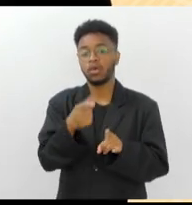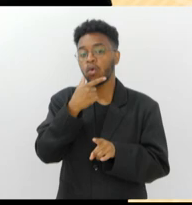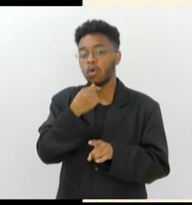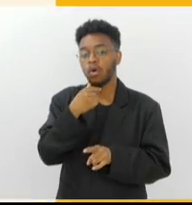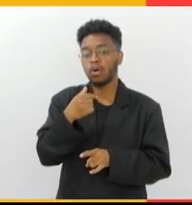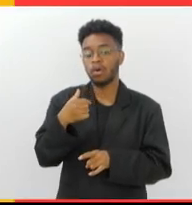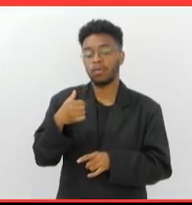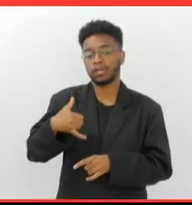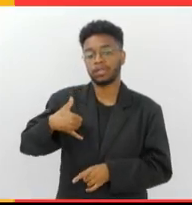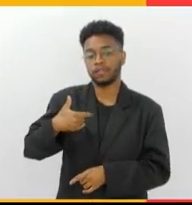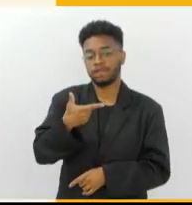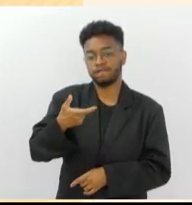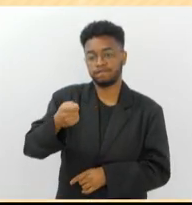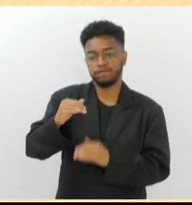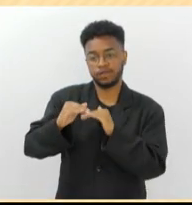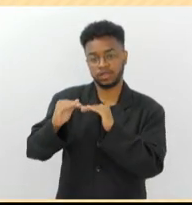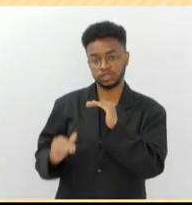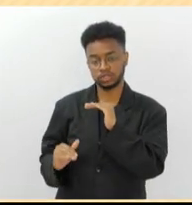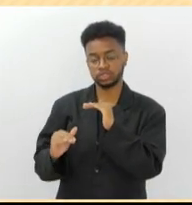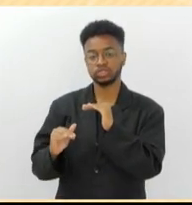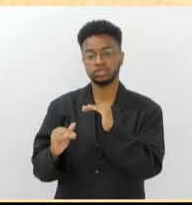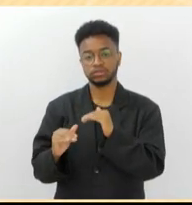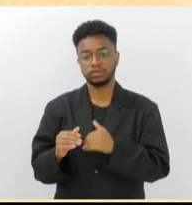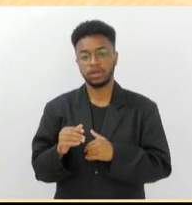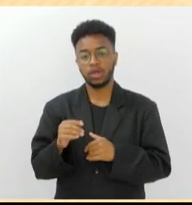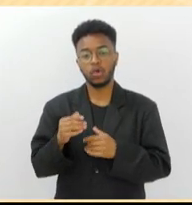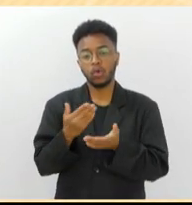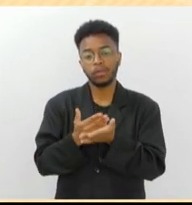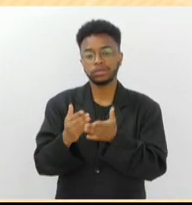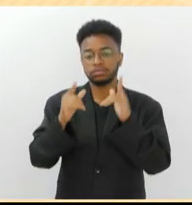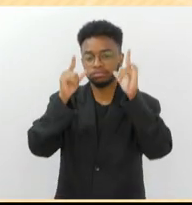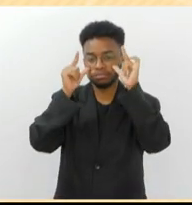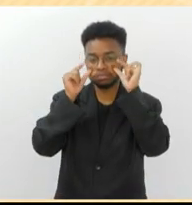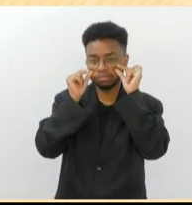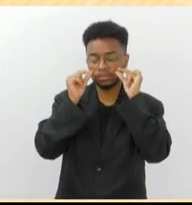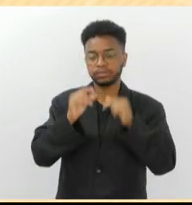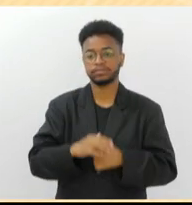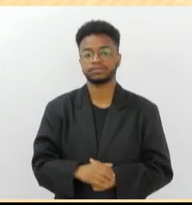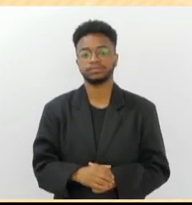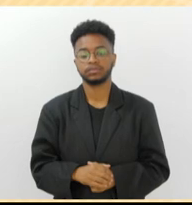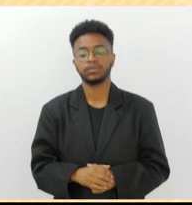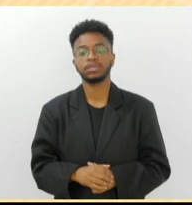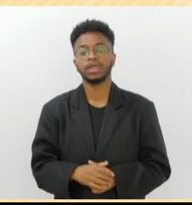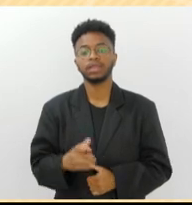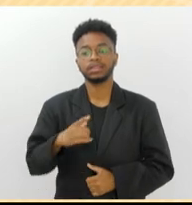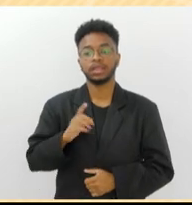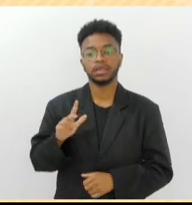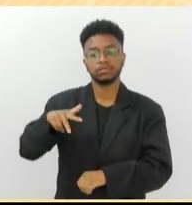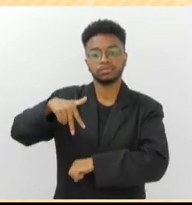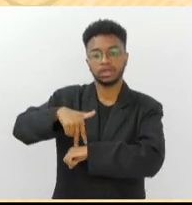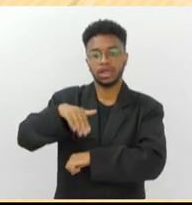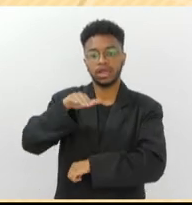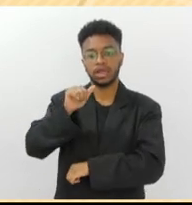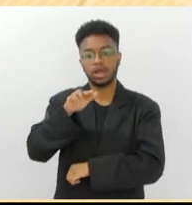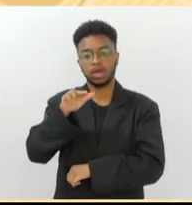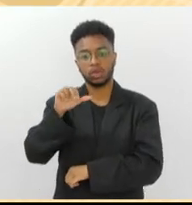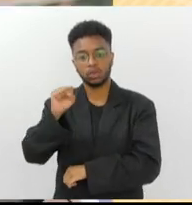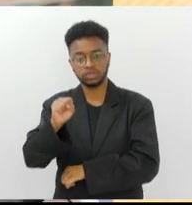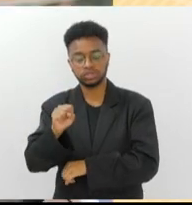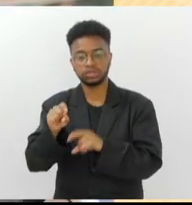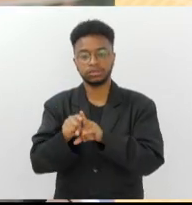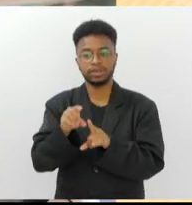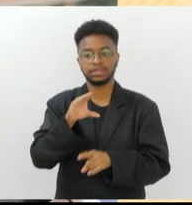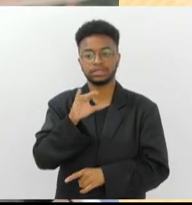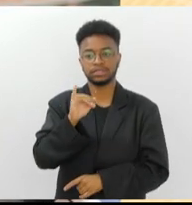perdendo a visão. Meus Olhos, ou De Medo e Cuidado, é estrelado por Carlos Marinho e Silene Guedes.